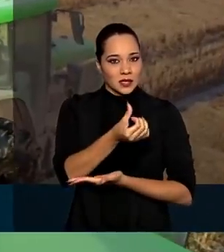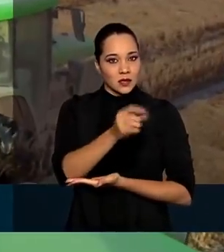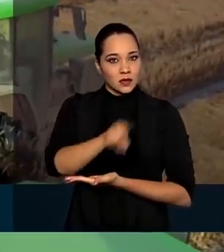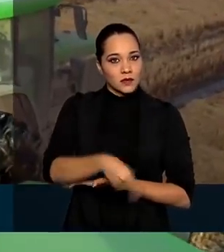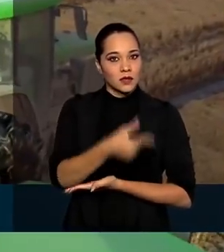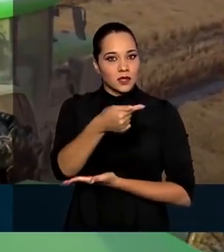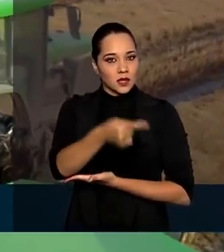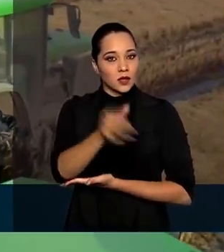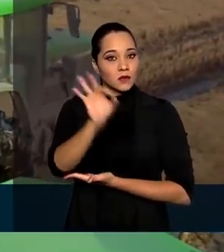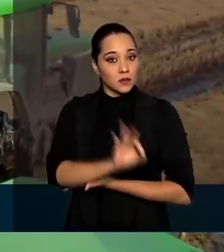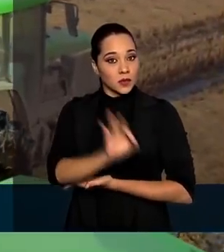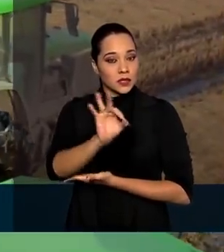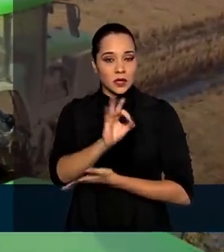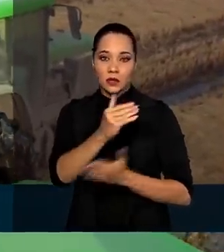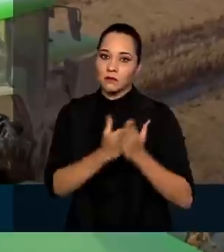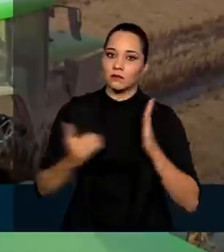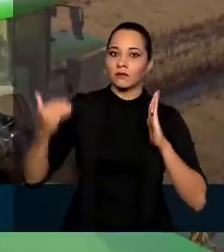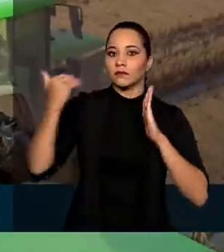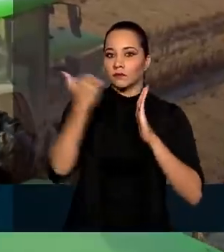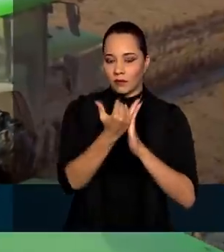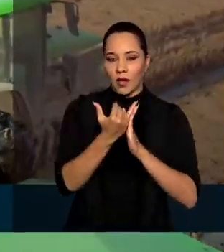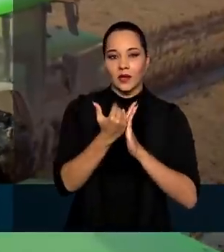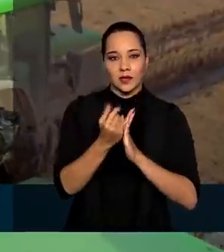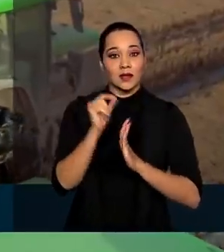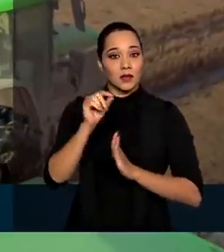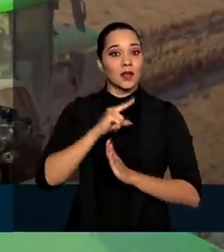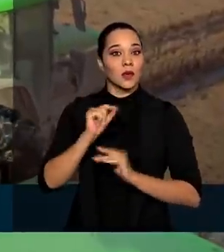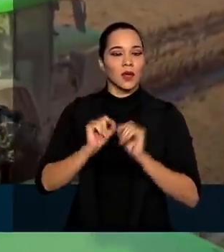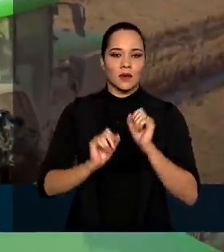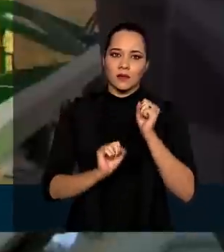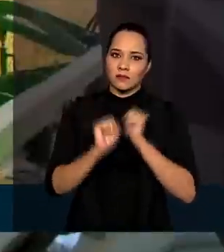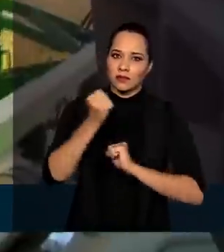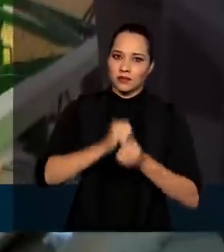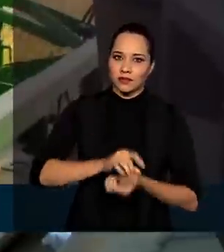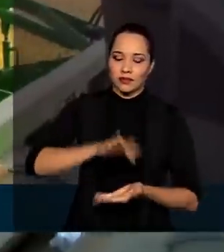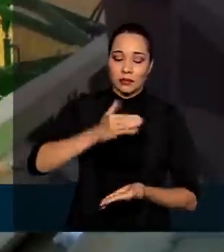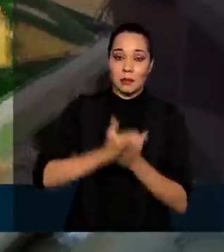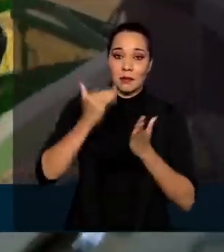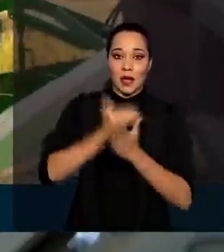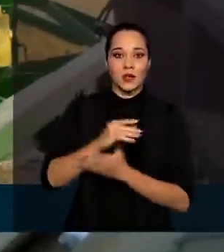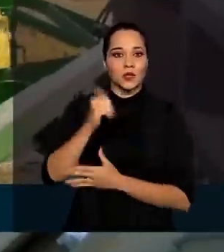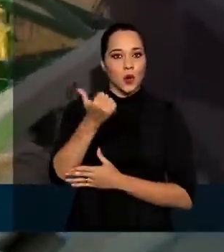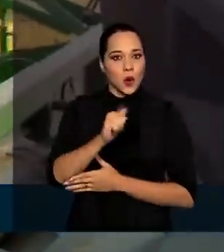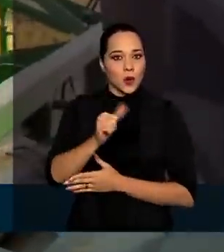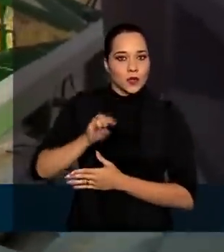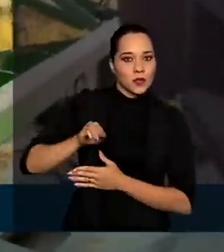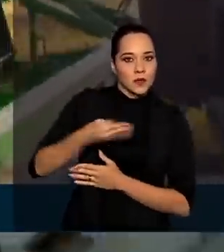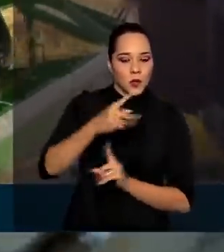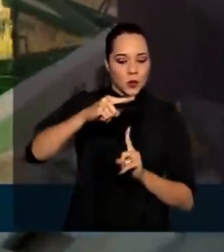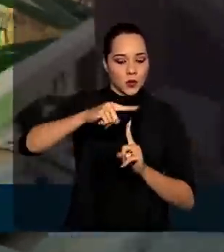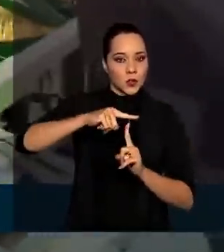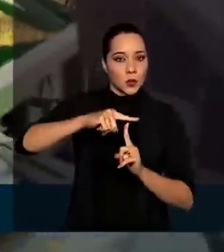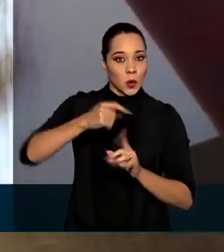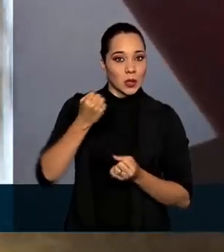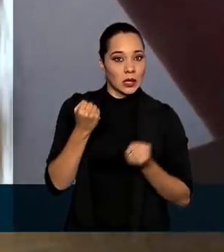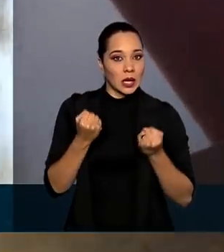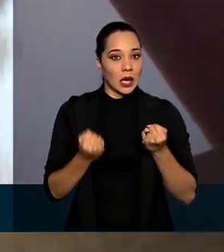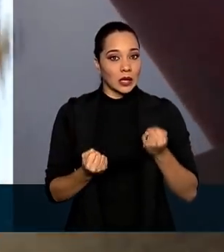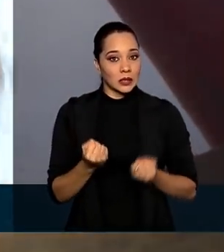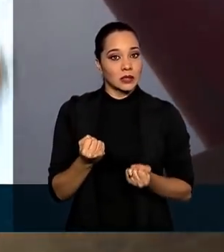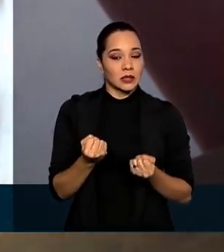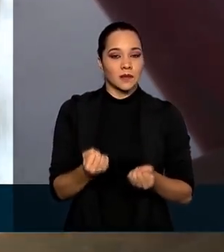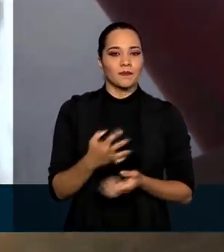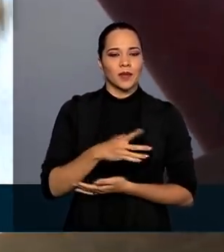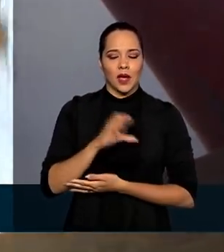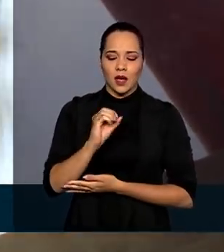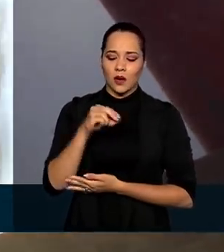,7% a mais, resultando numa produção de mais de 11 milhões de toneladas. Segundo